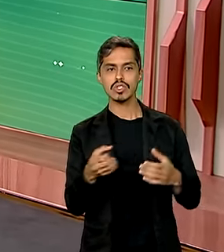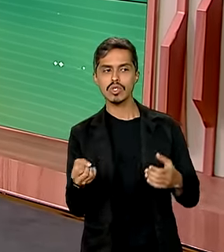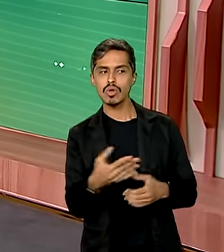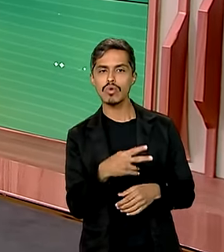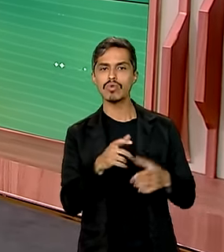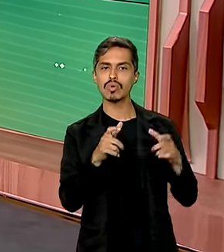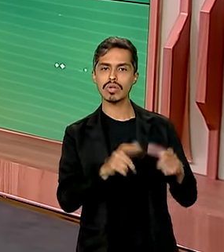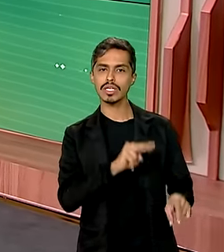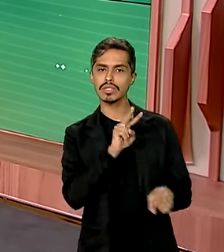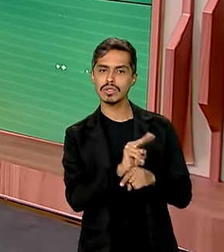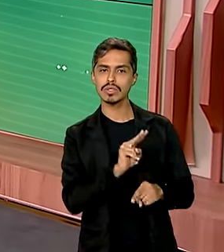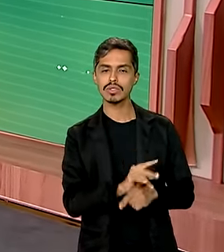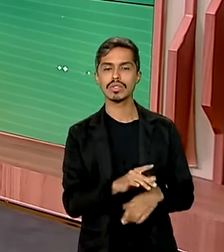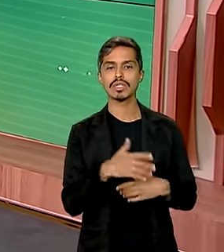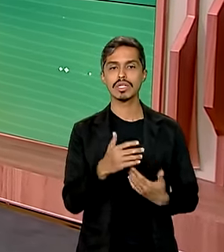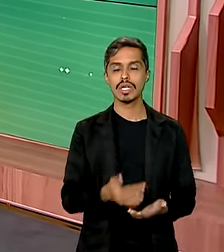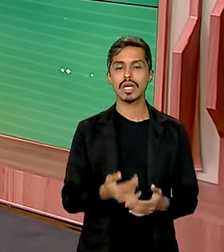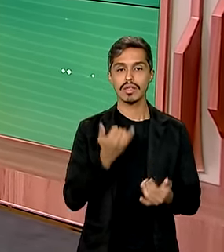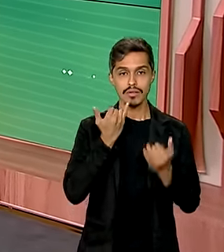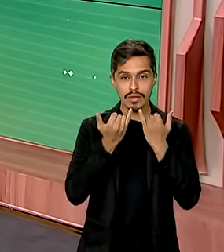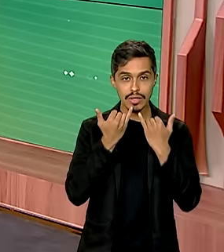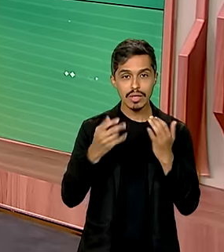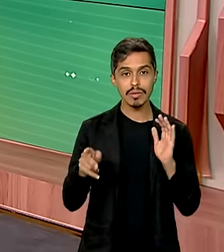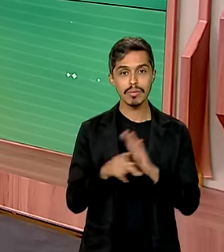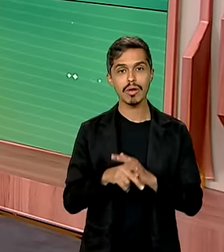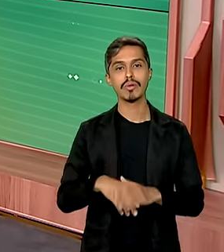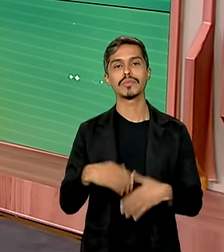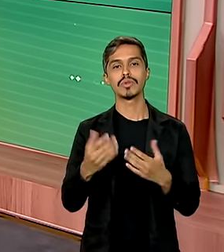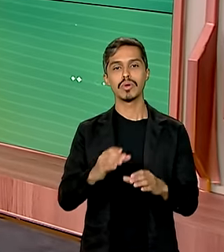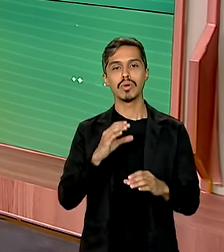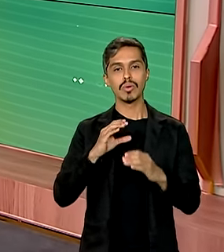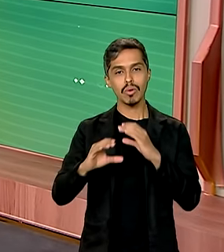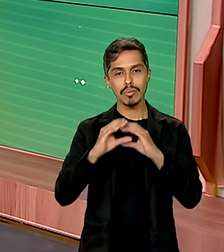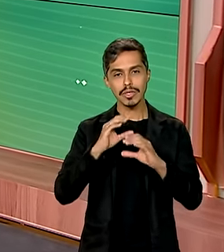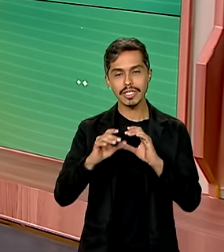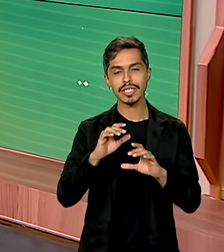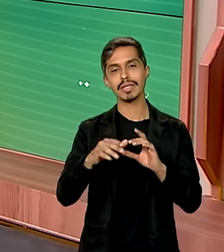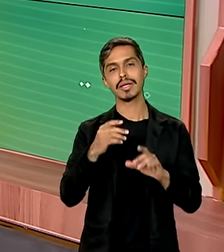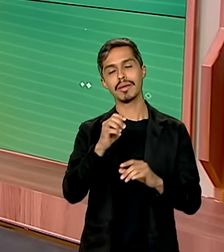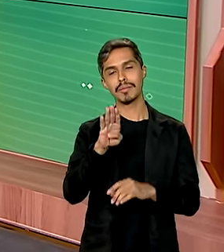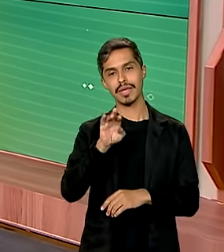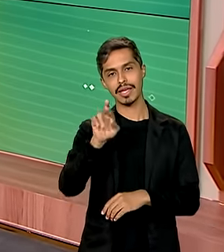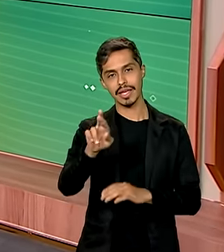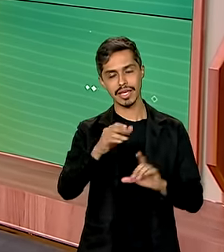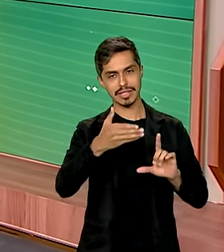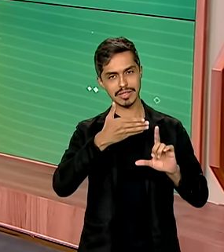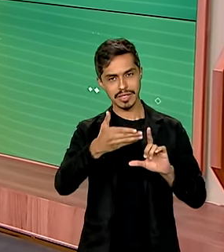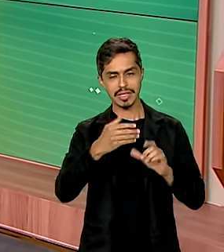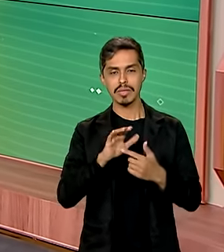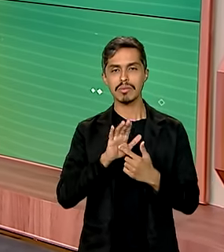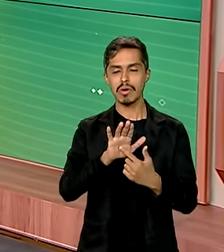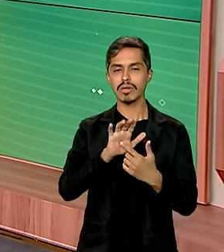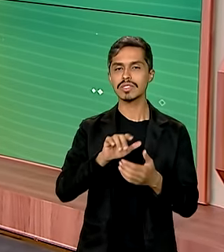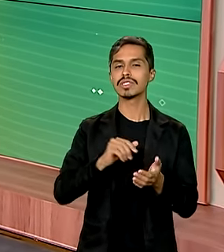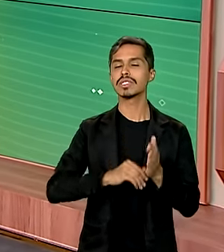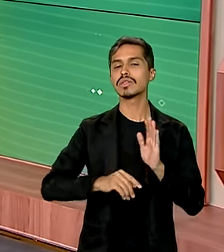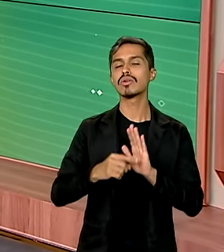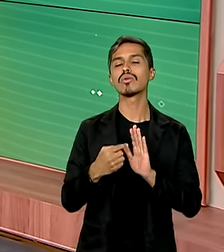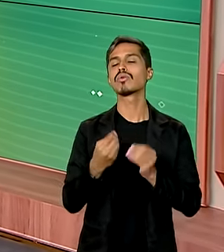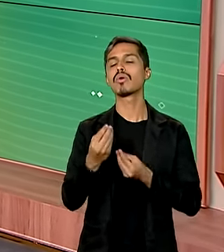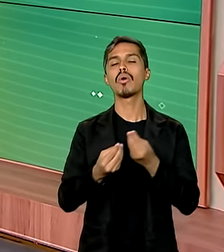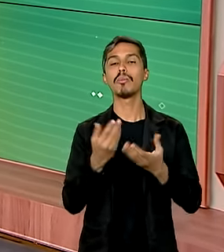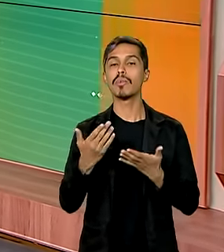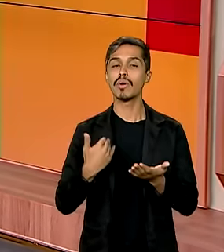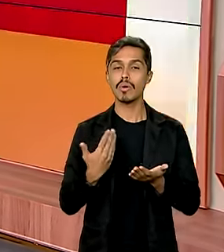de conservação. Os dados são da plataforma Comunica.br, que mostra com transparência o que o governo federal está fazendo em cada